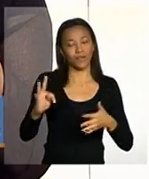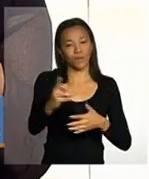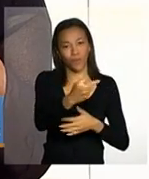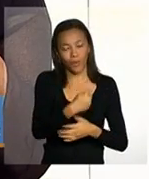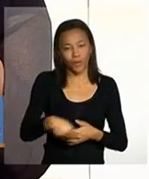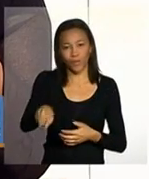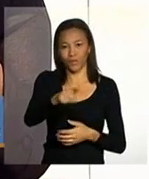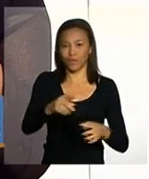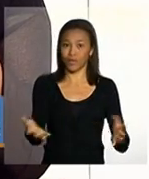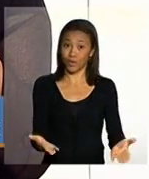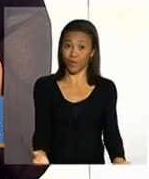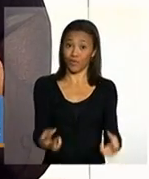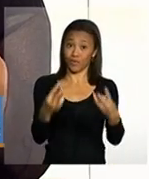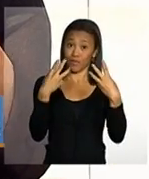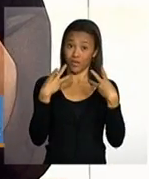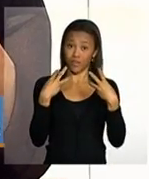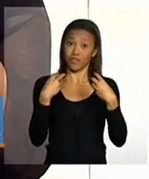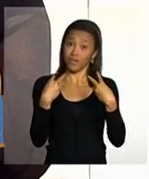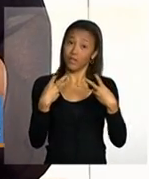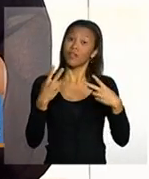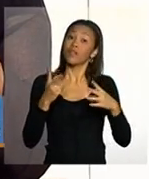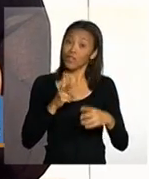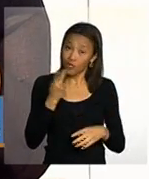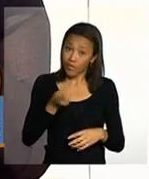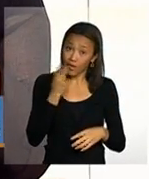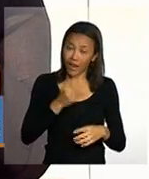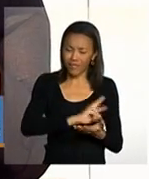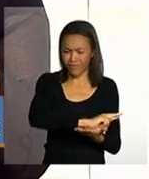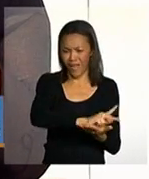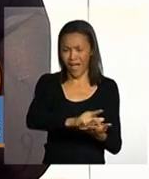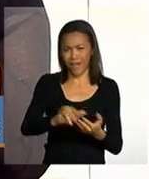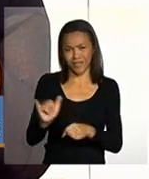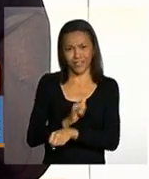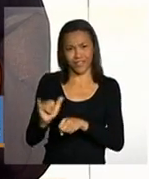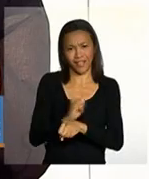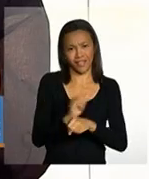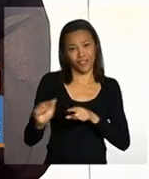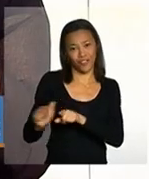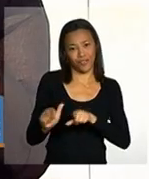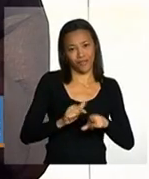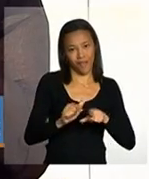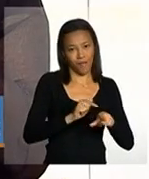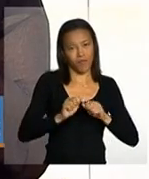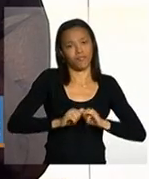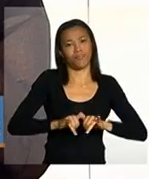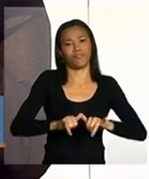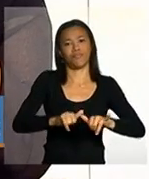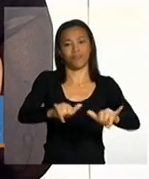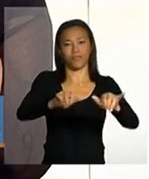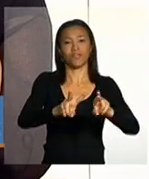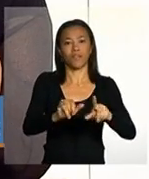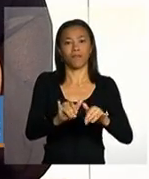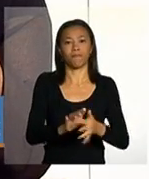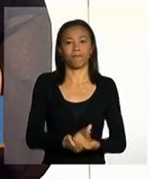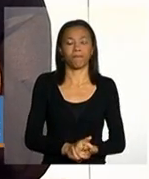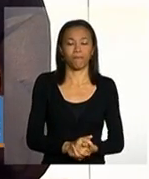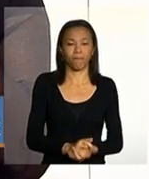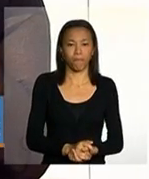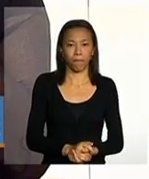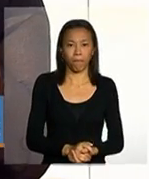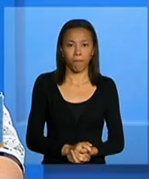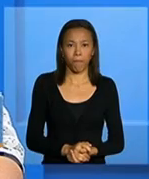ouviram e dizer que nós vamos desencadear várias estratégias de mobilização e divulgação Juliana